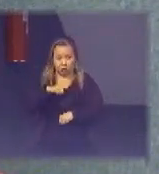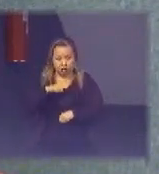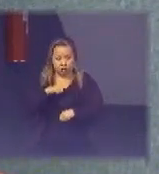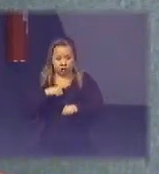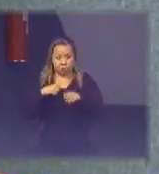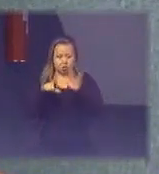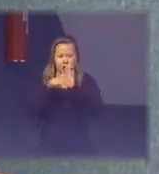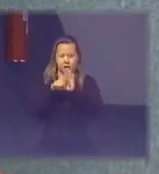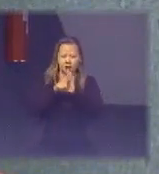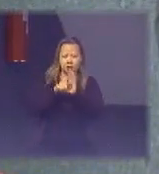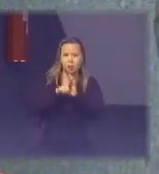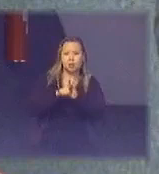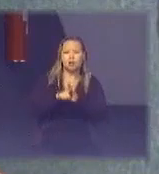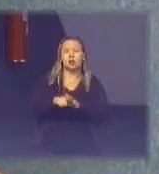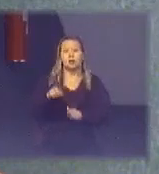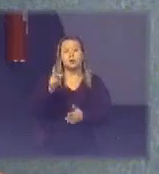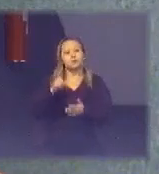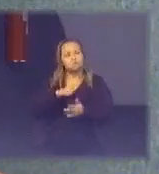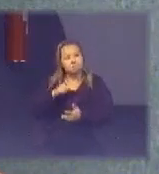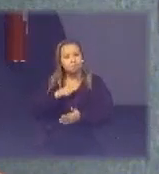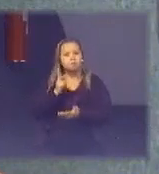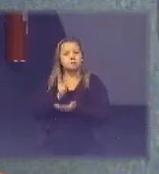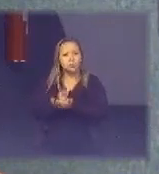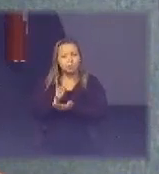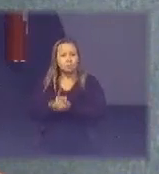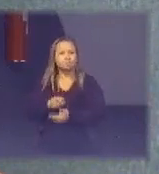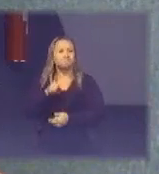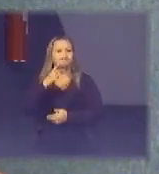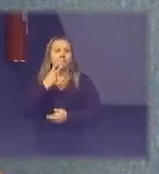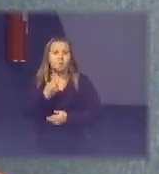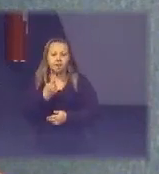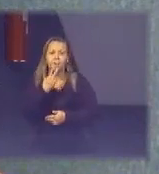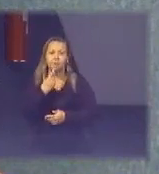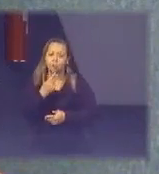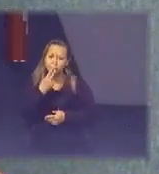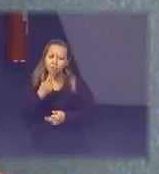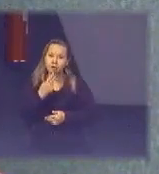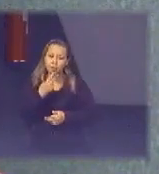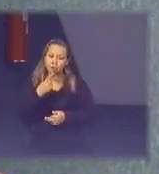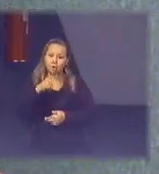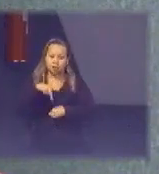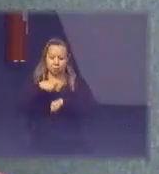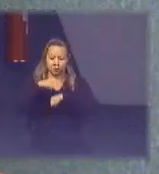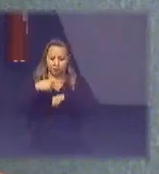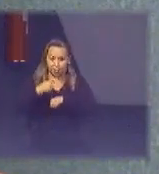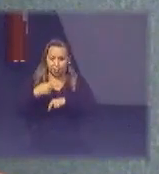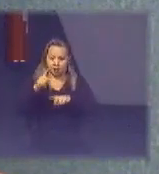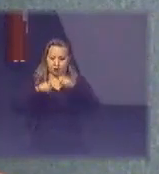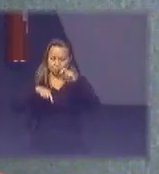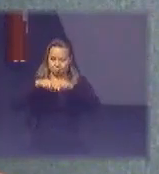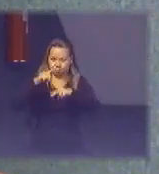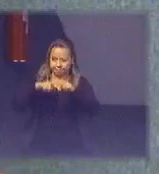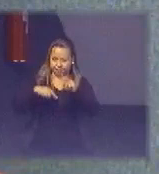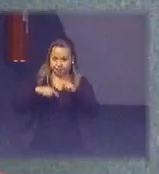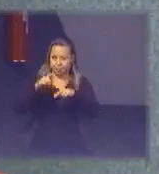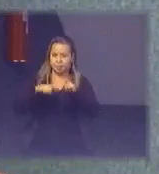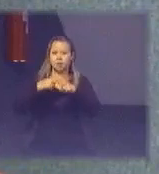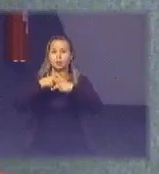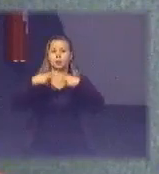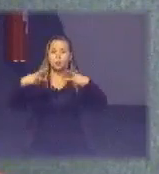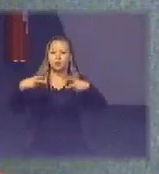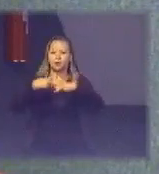possuem entidades gestoras em que as empresas os produtores no caso fabricantes importadores